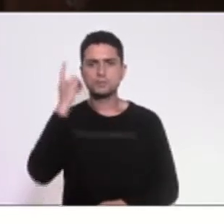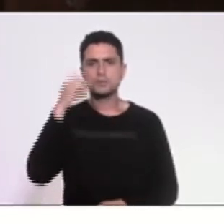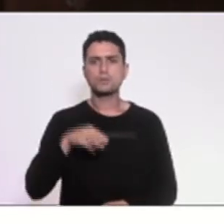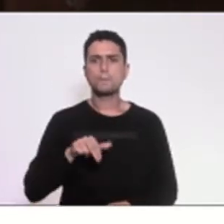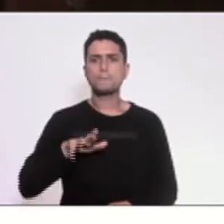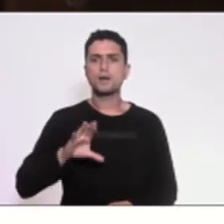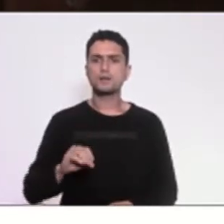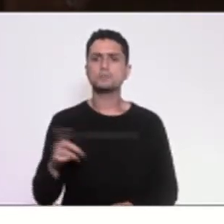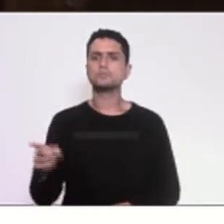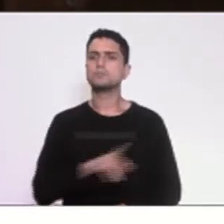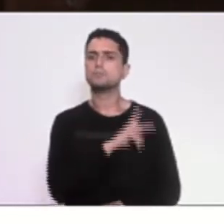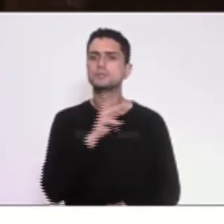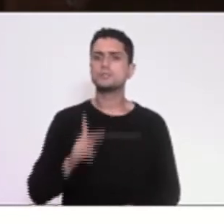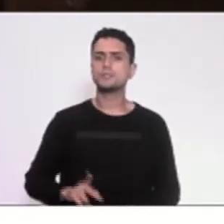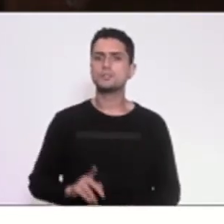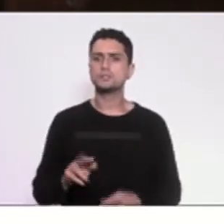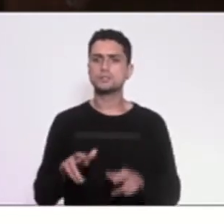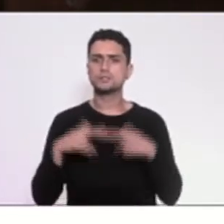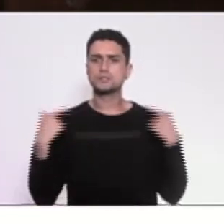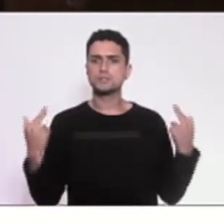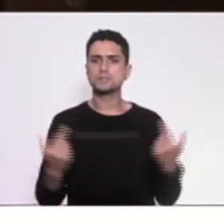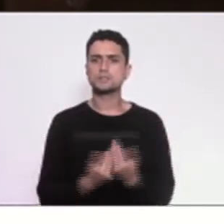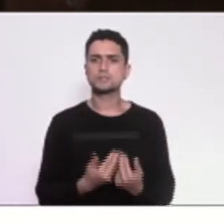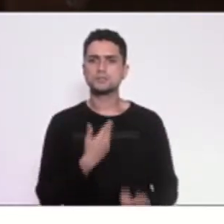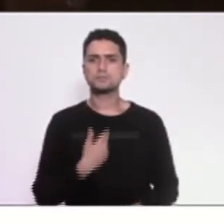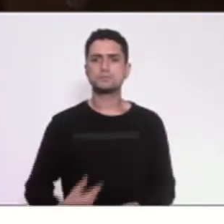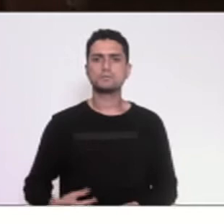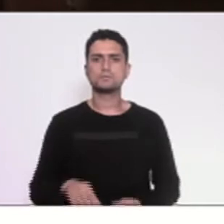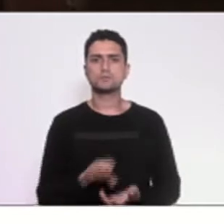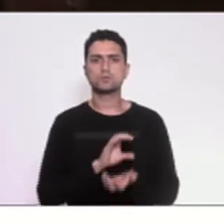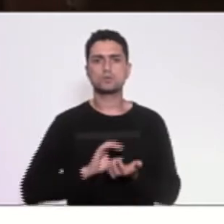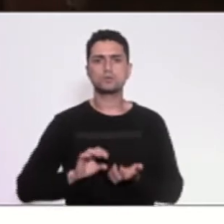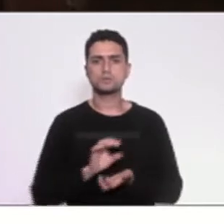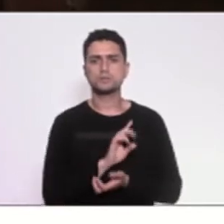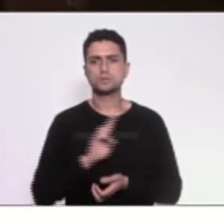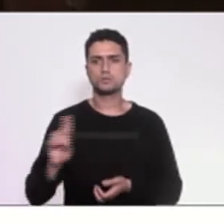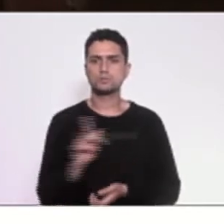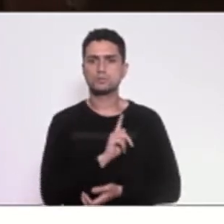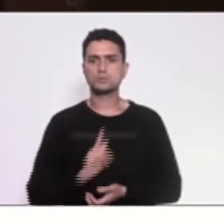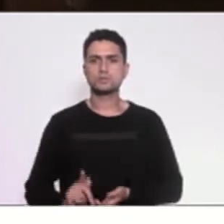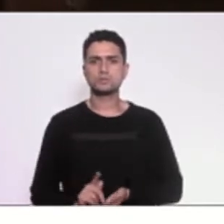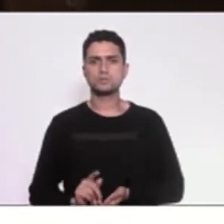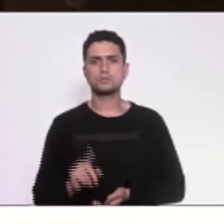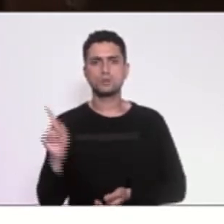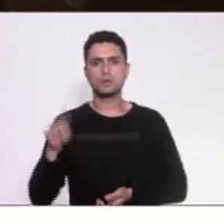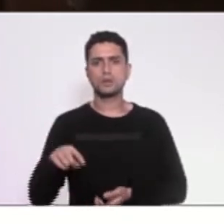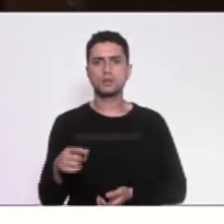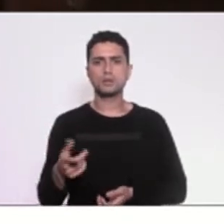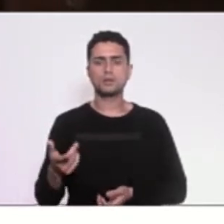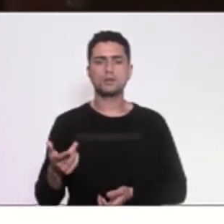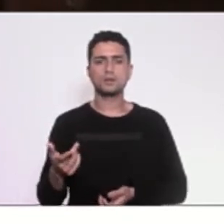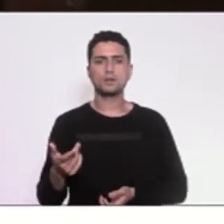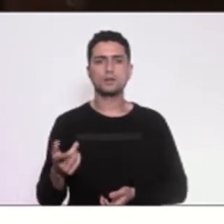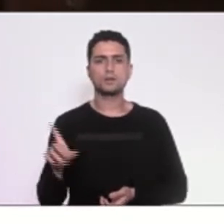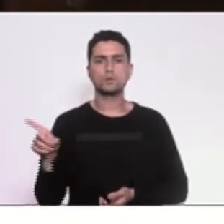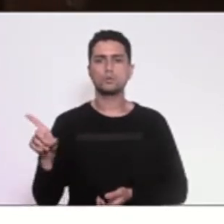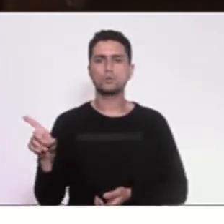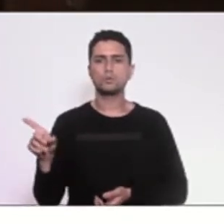quem presidiu a sessão de instalação do Conselho Construtivo em nome do governador foi o